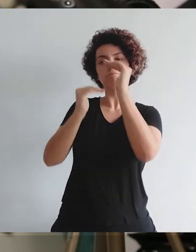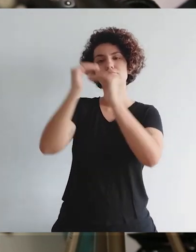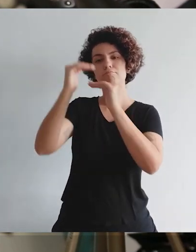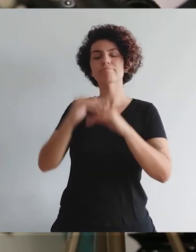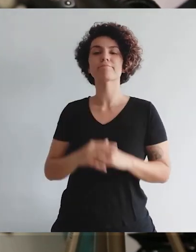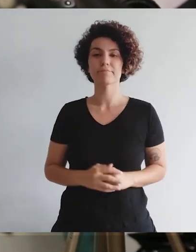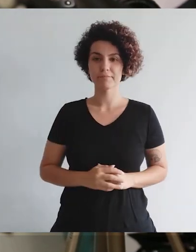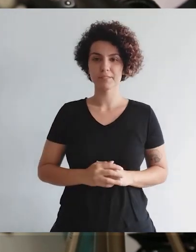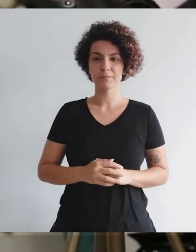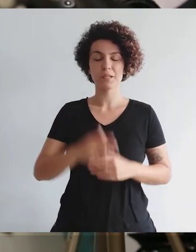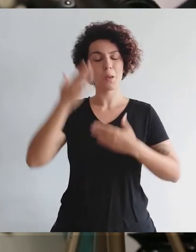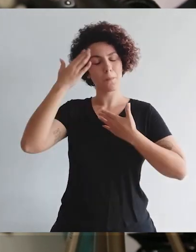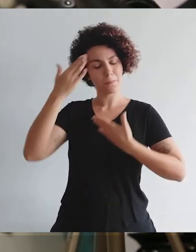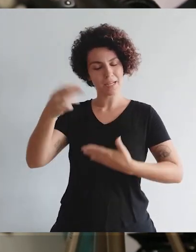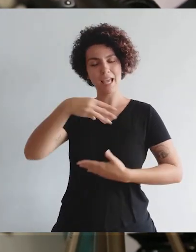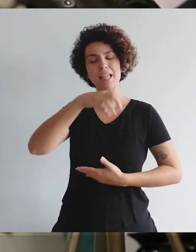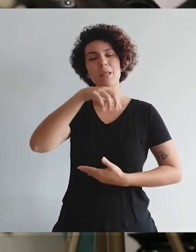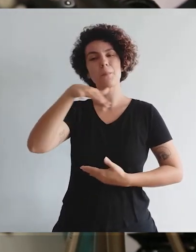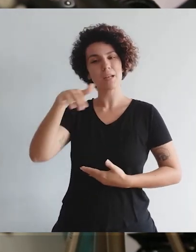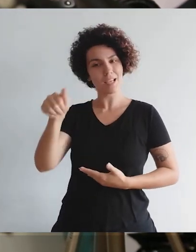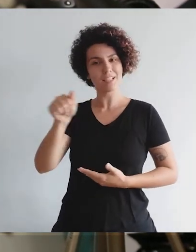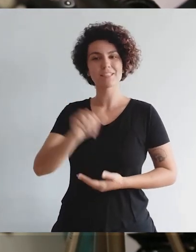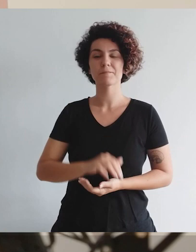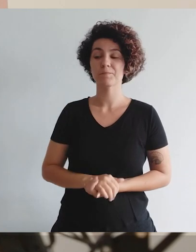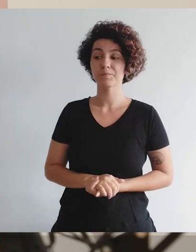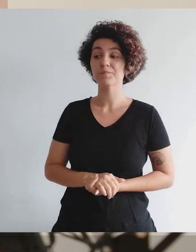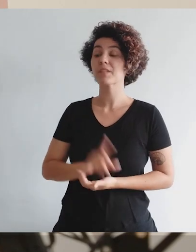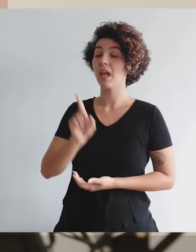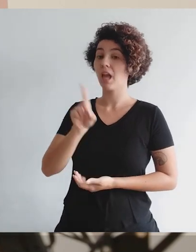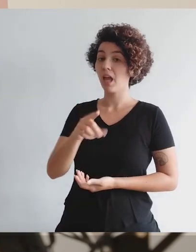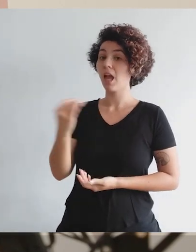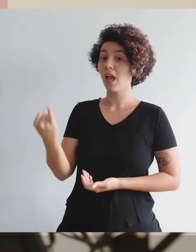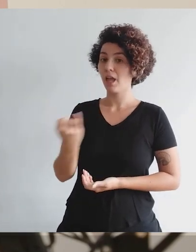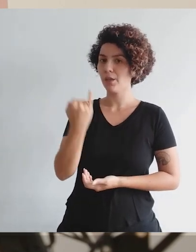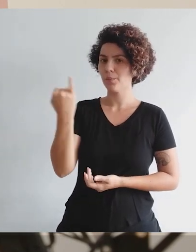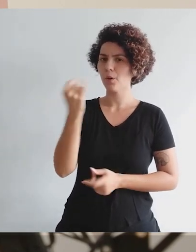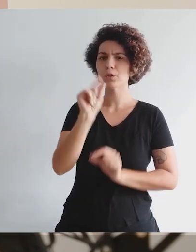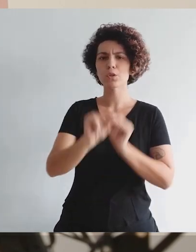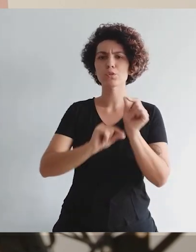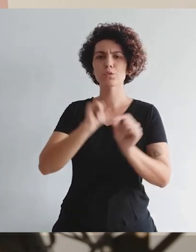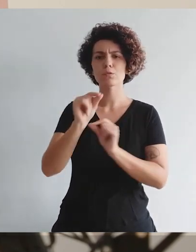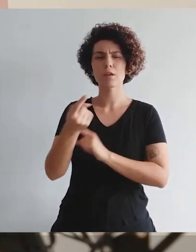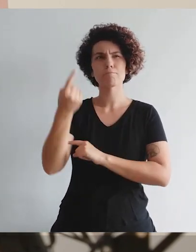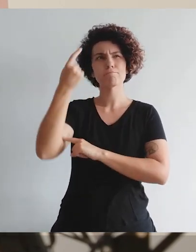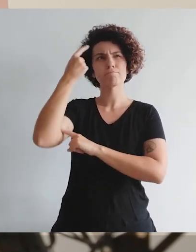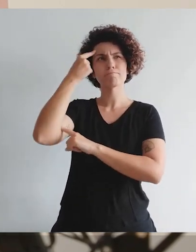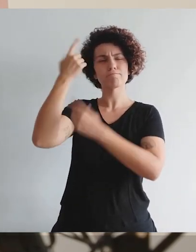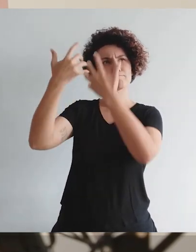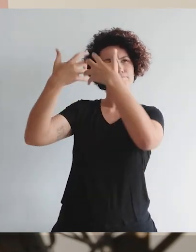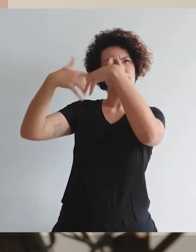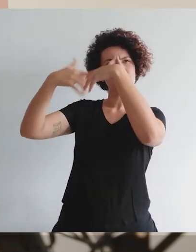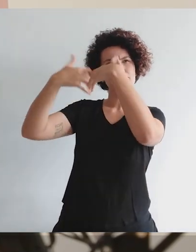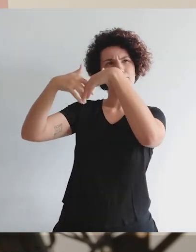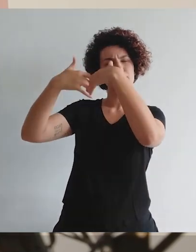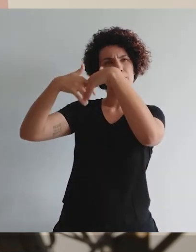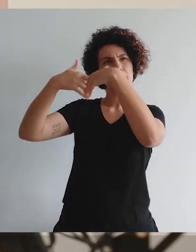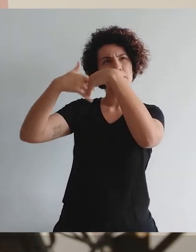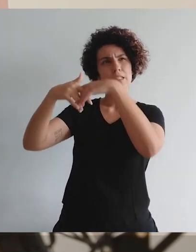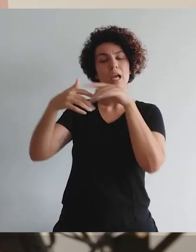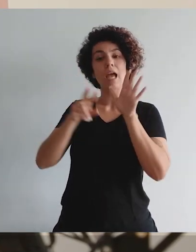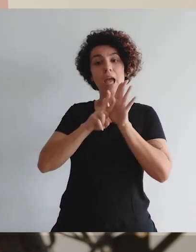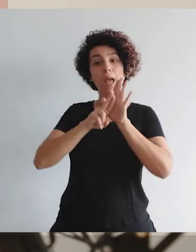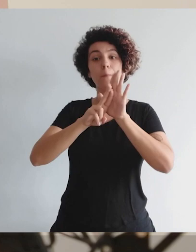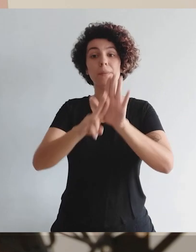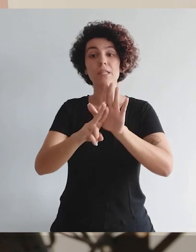que a gente começa. Obrigada, Mariana. É importante pensar em toda essa